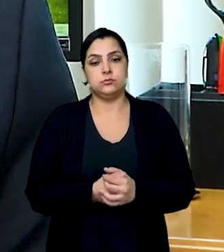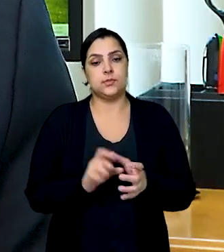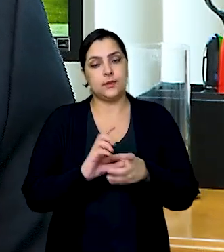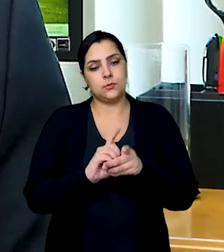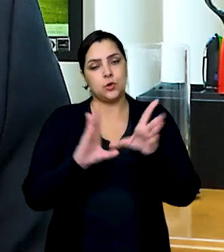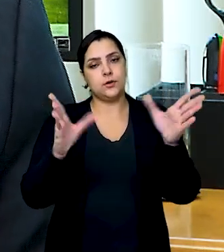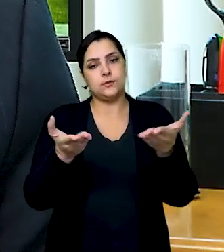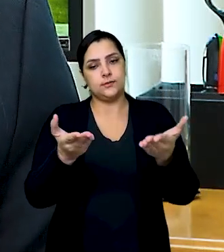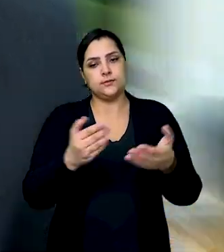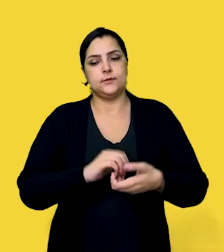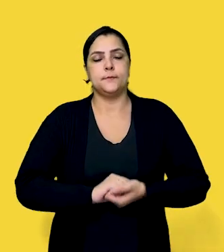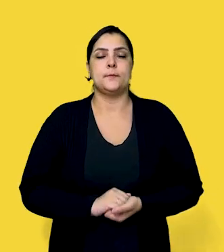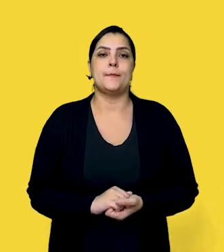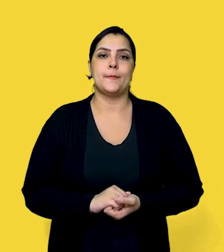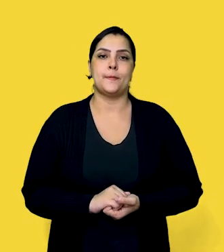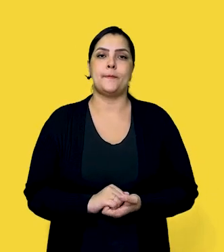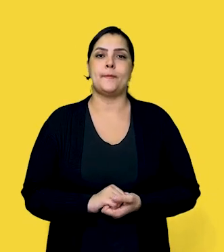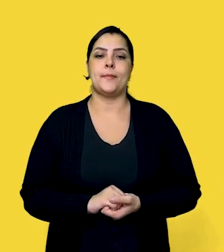um serviço para a democracia.